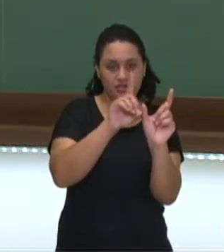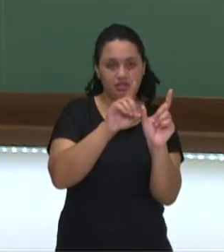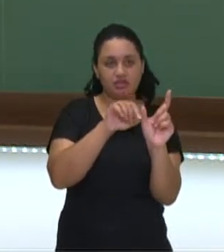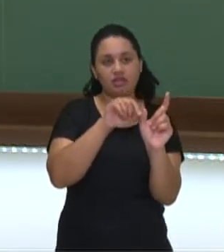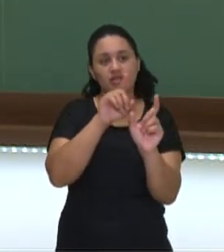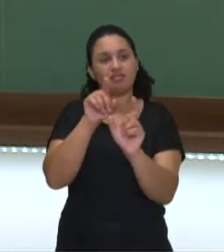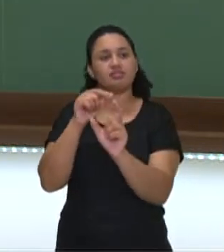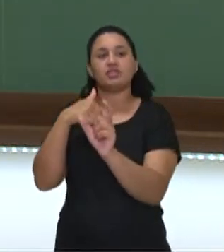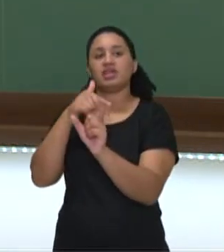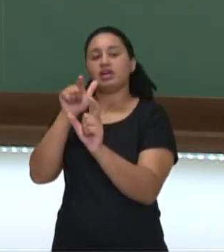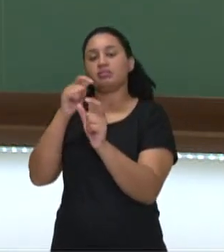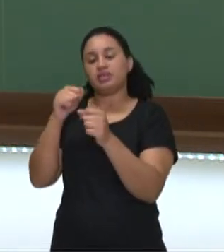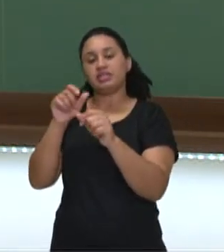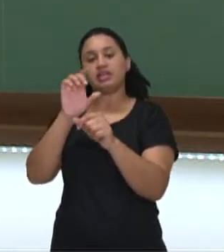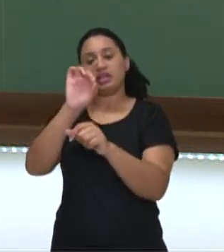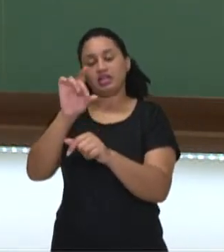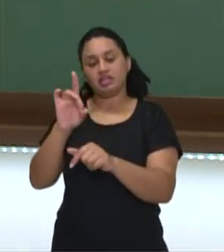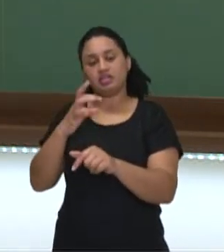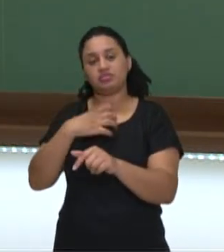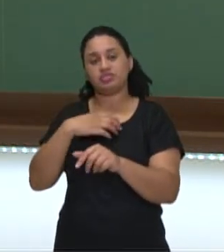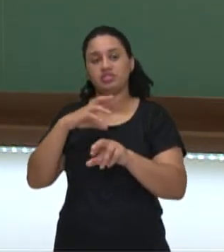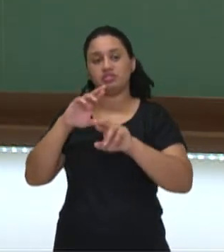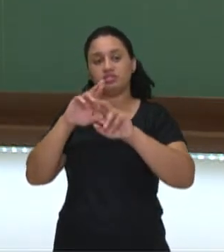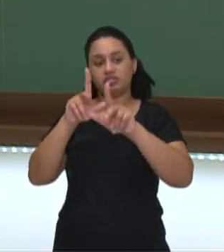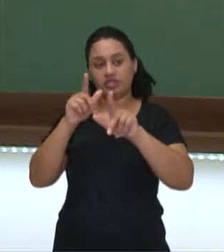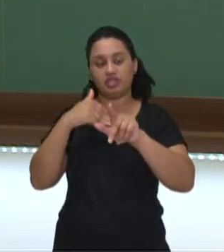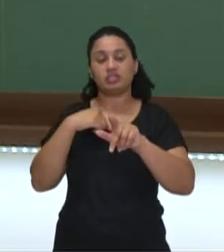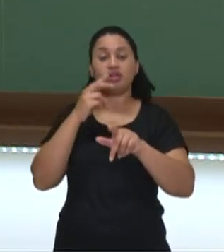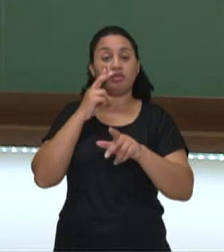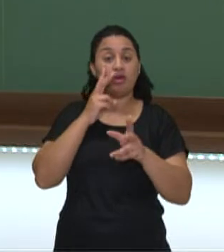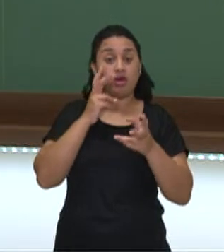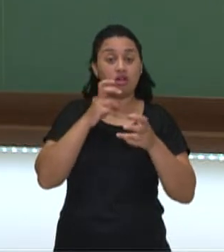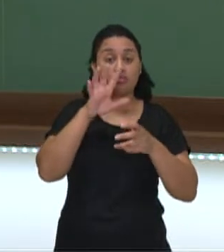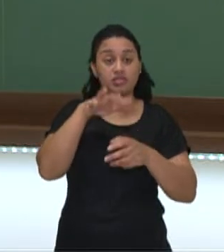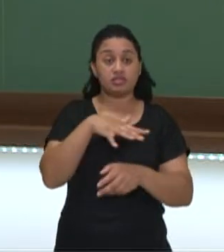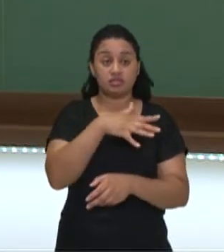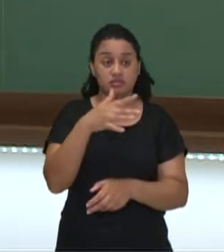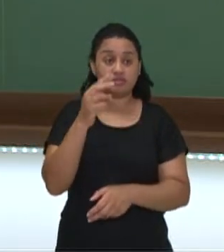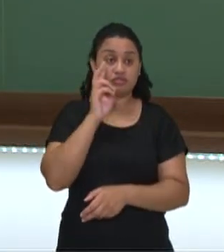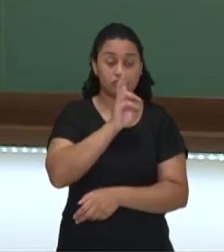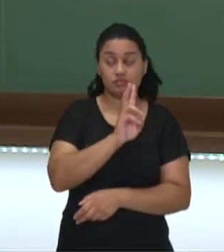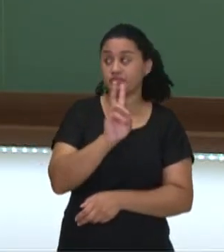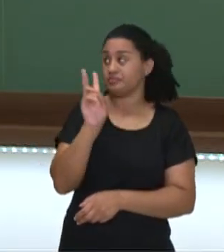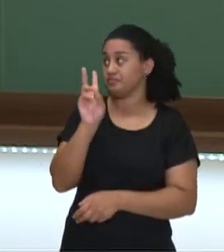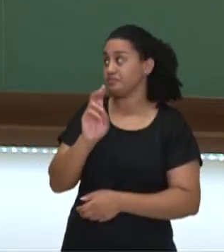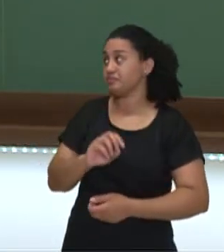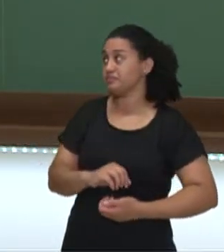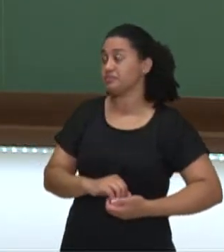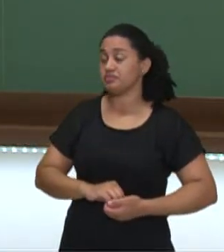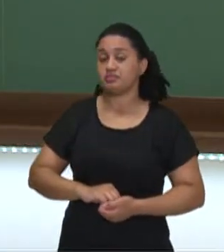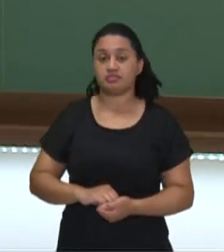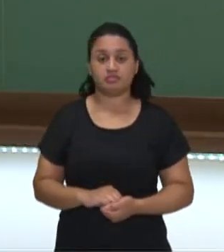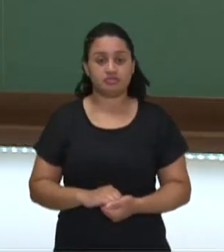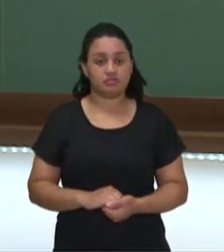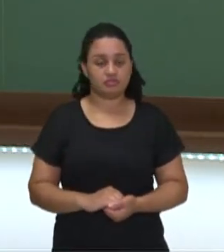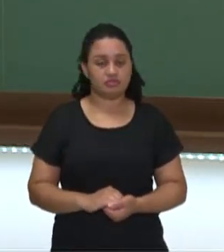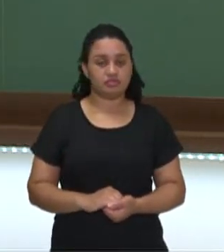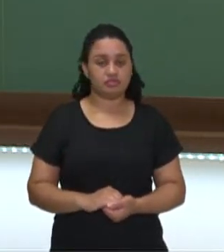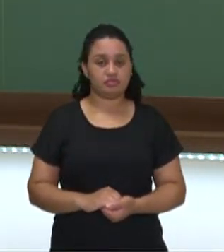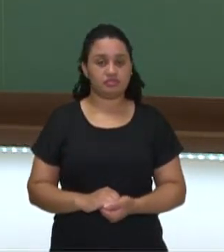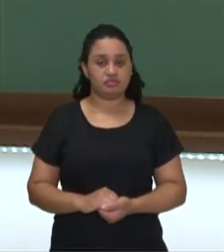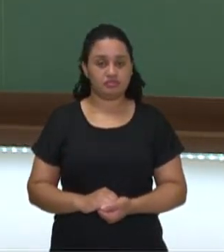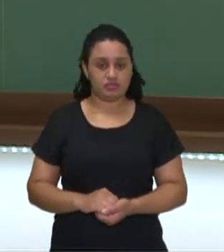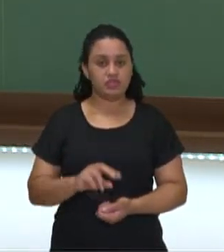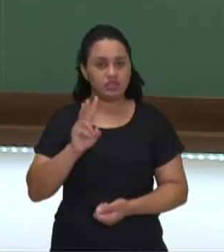Os irregulares, cada um vai ter a sua forma. É justamente esses verbos aqui no passado simples que você vai